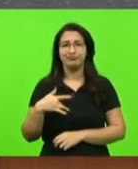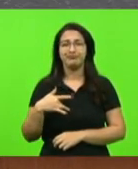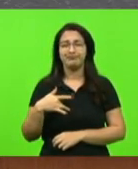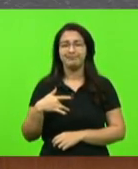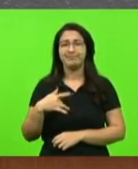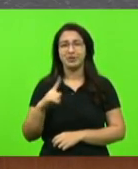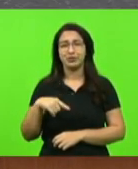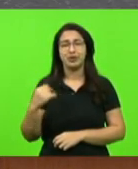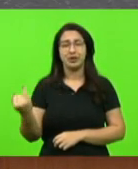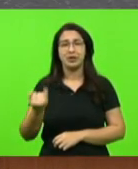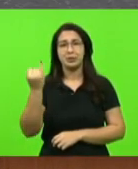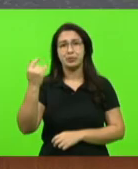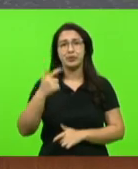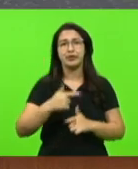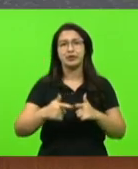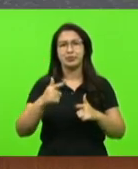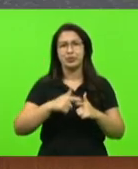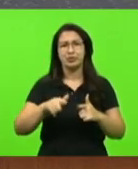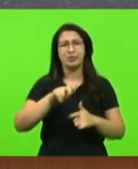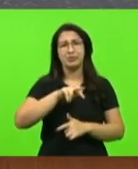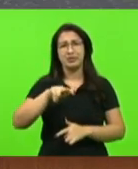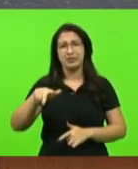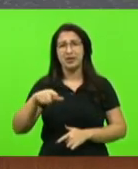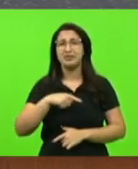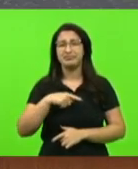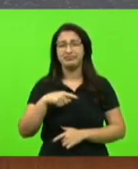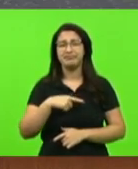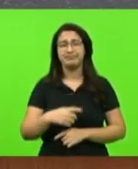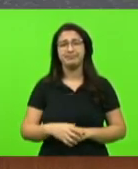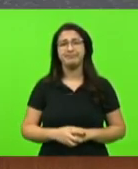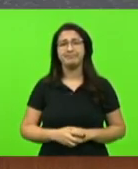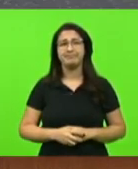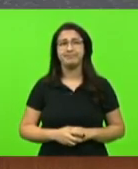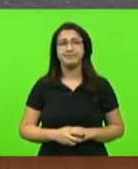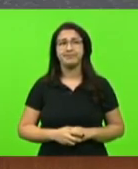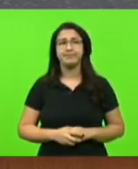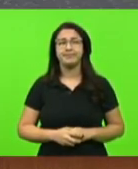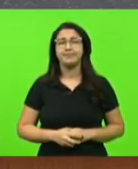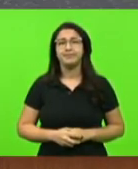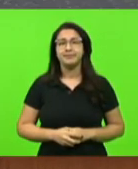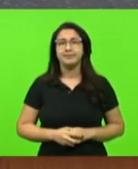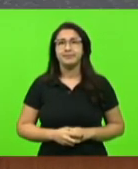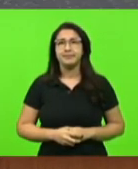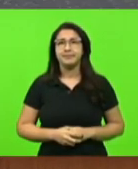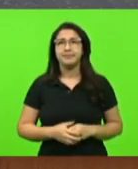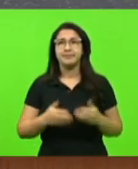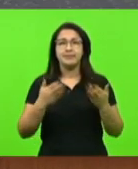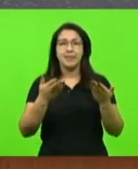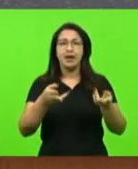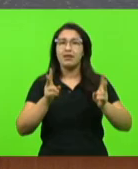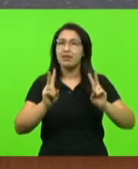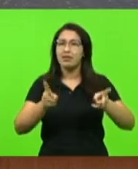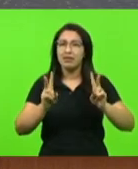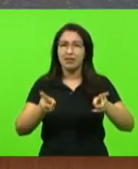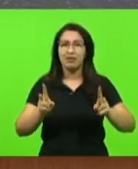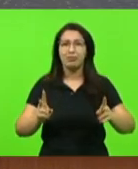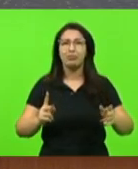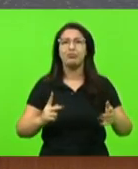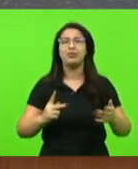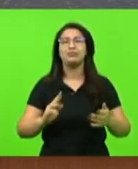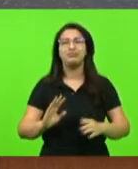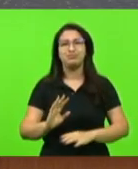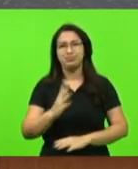enfim, os problemas que nós temos e que eles são recorrentes e nós